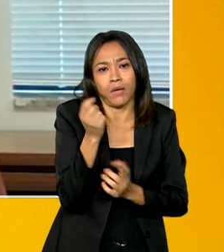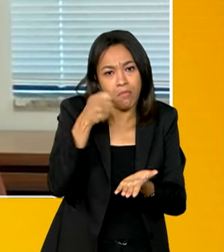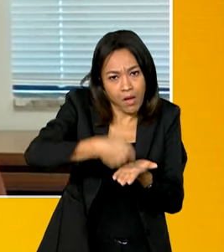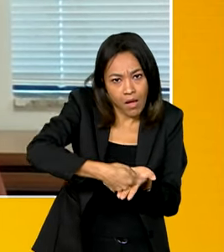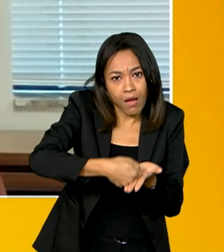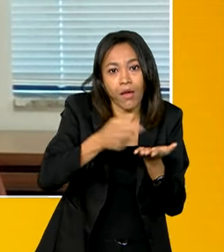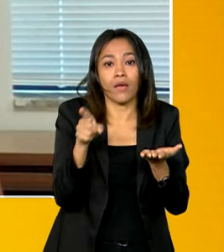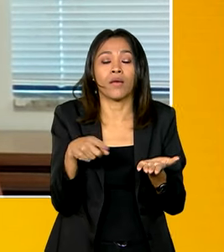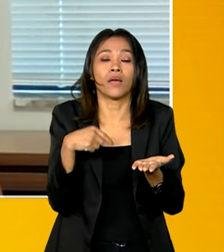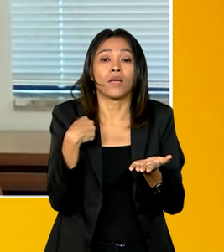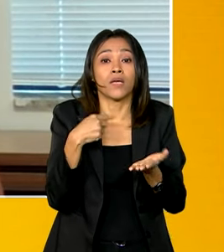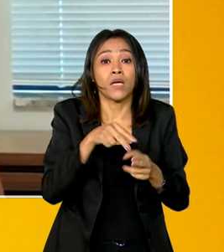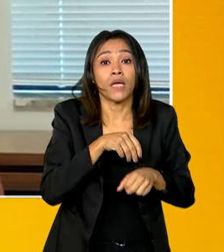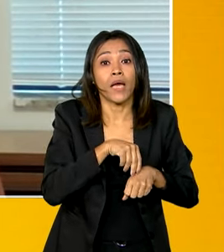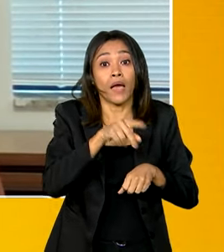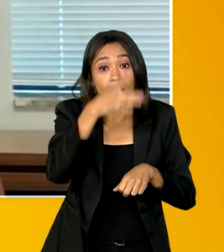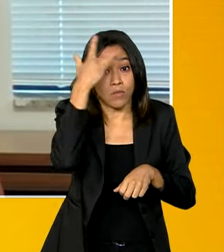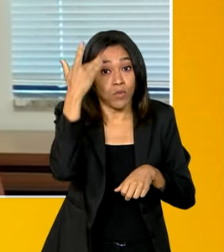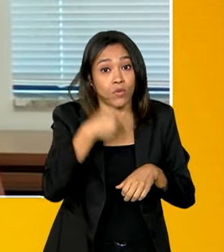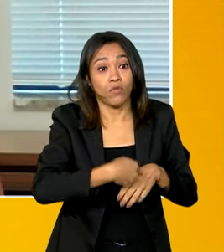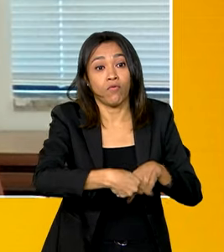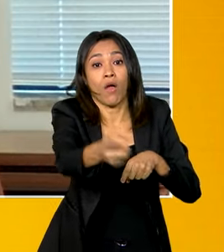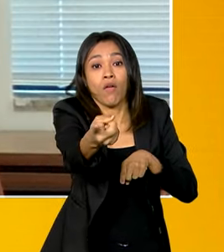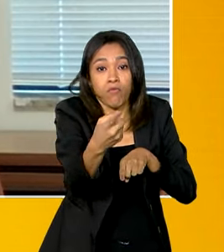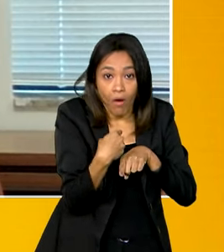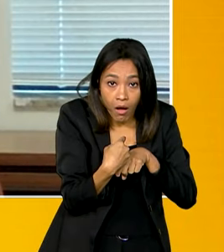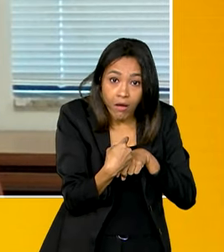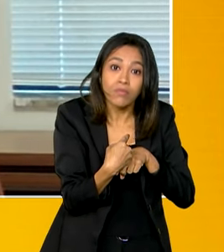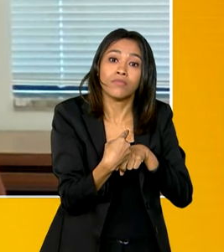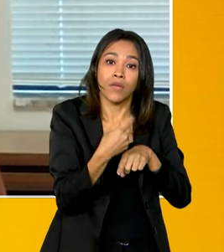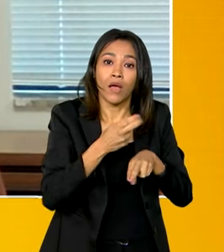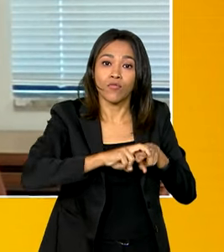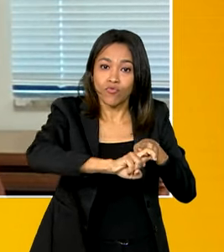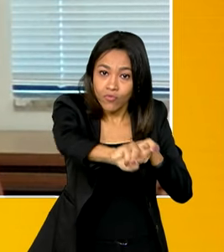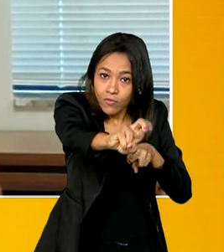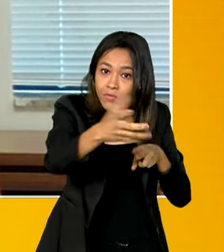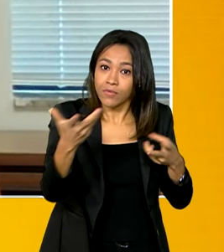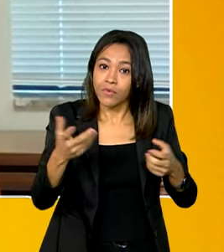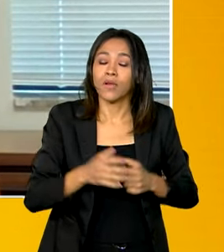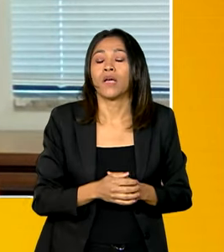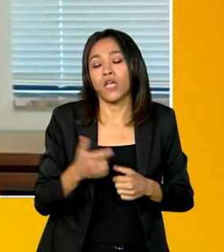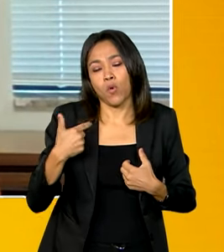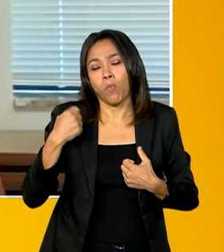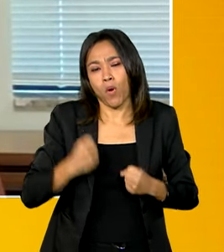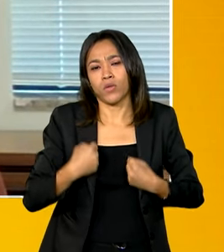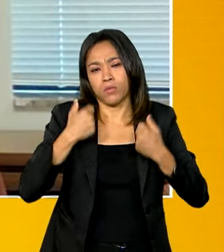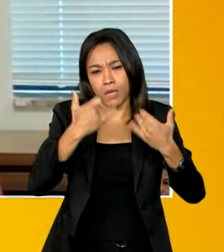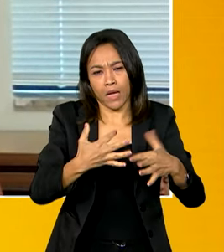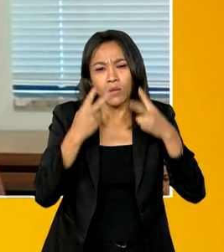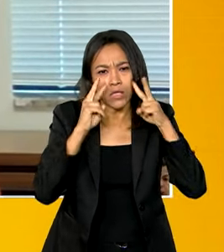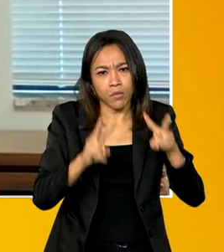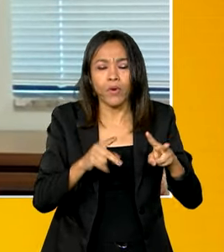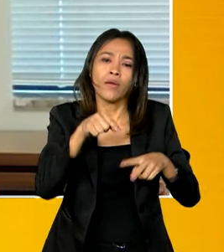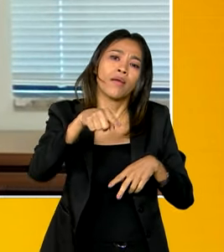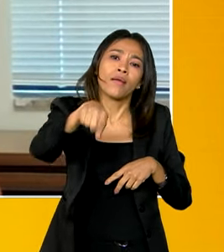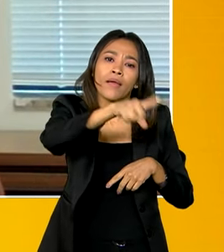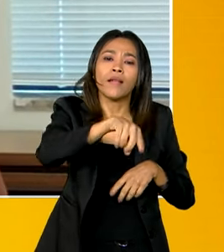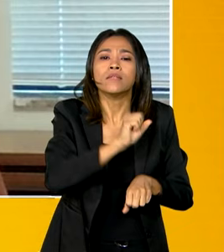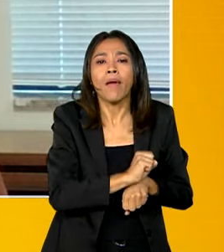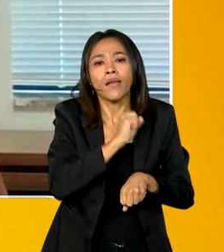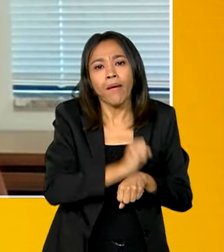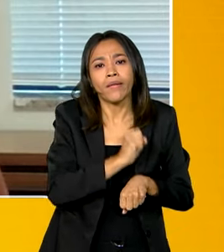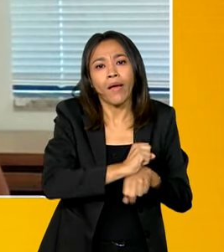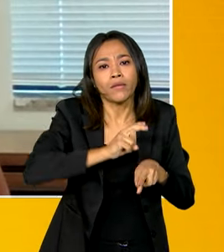população no deslocamento dela. Eu posso lhe dar um depoimento que a população, ela espera realmente o trem.